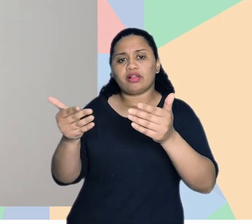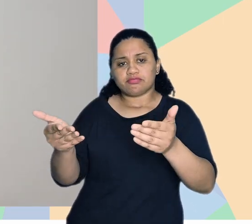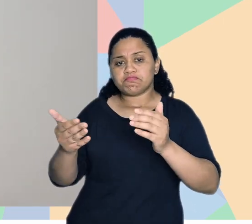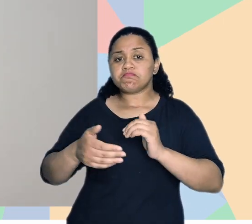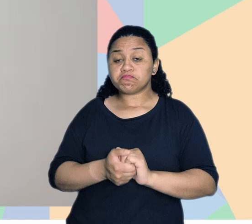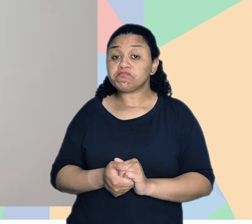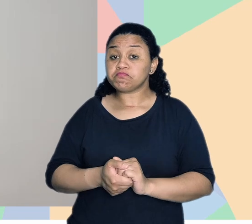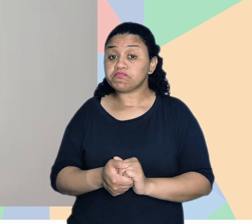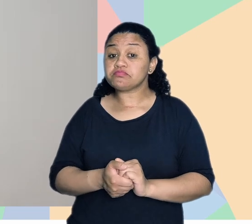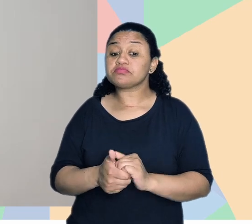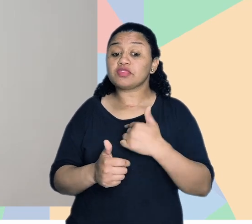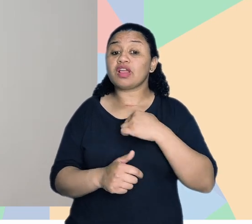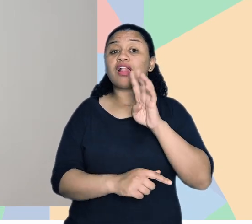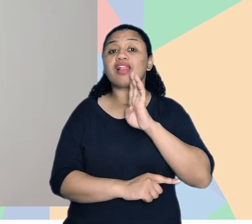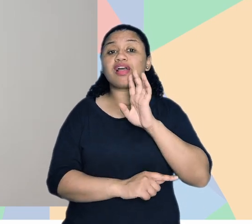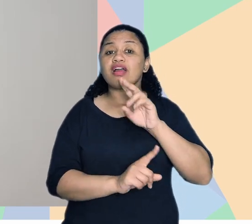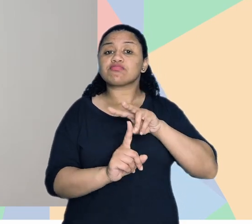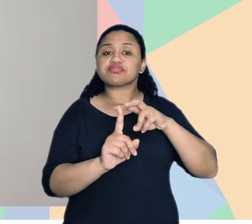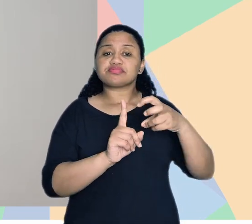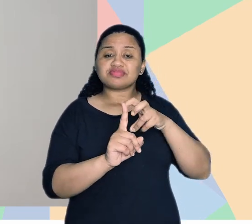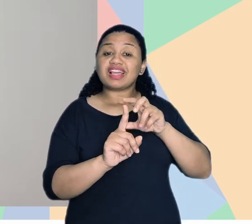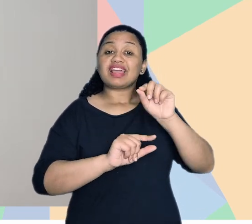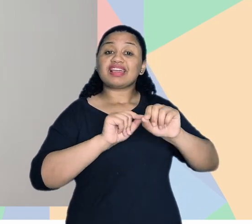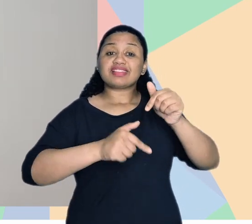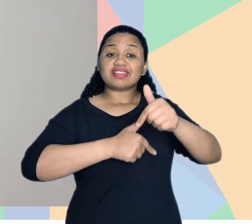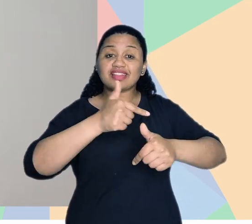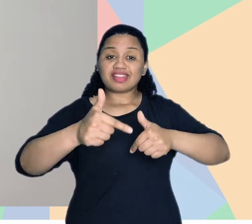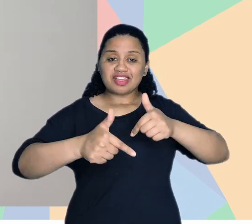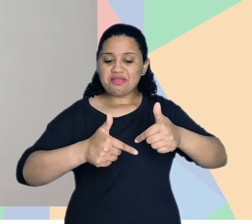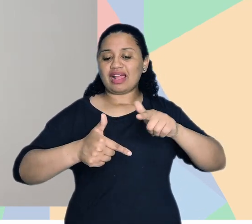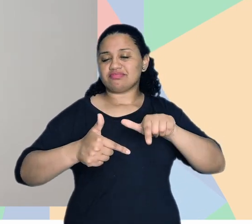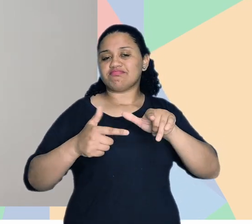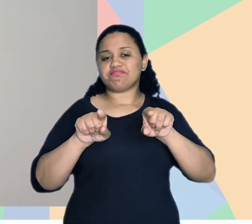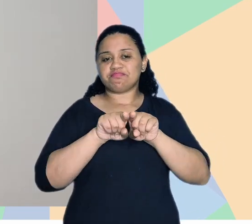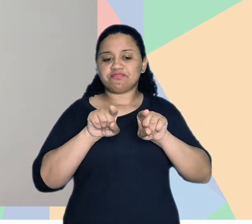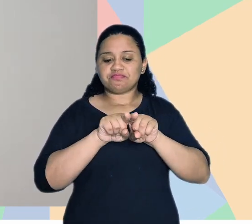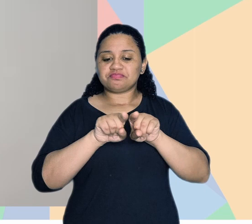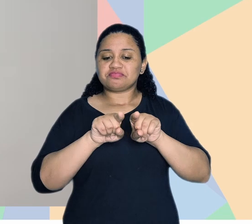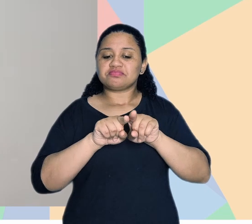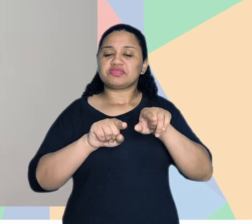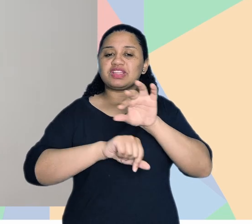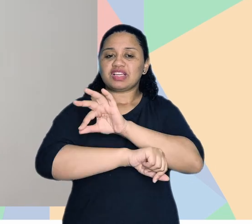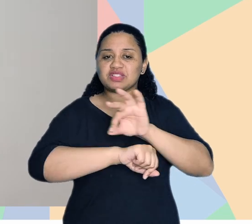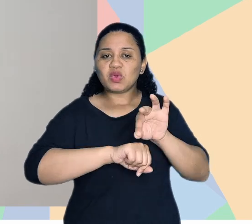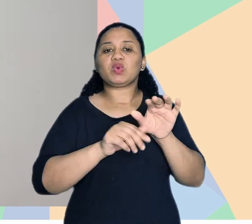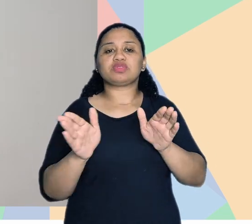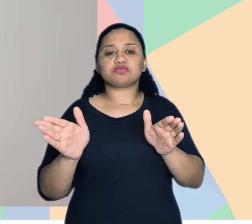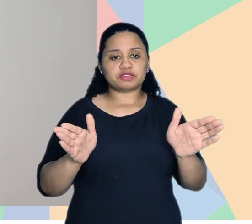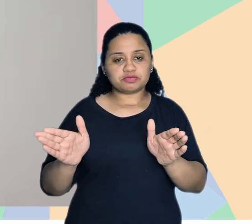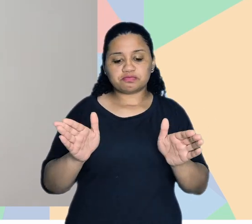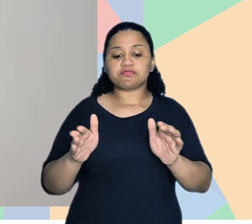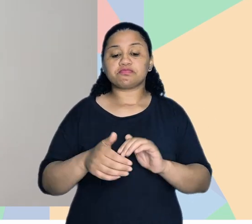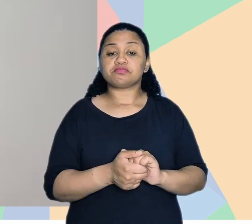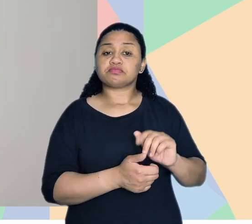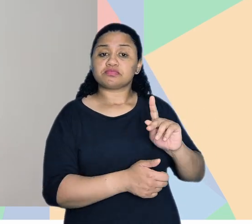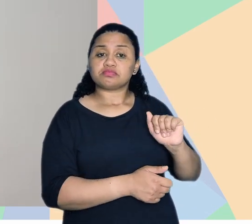muitos problemas, assim. Então, é muito legal ter essa visão de quem trabalha justamente com isso, né? Com a arquitetura,